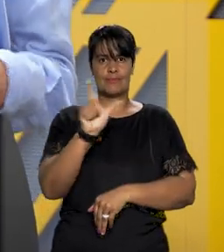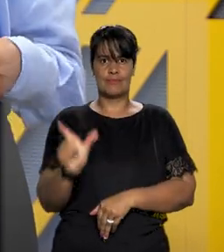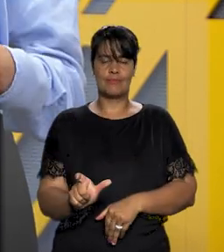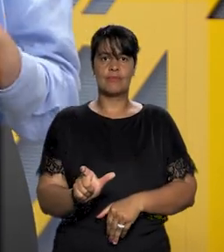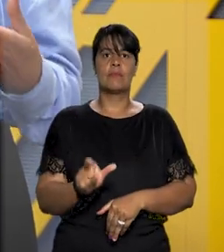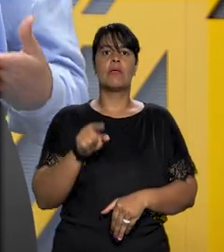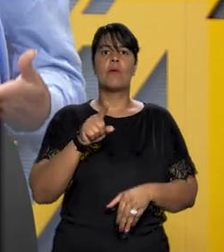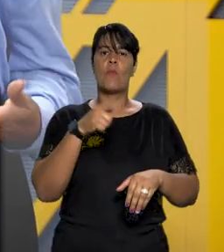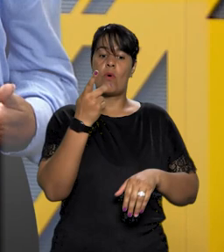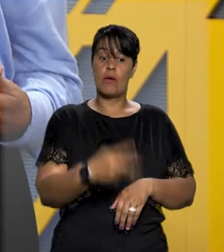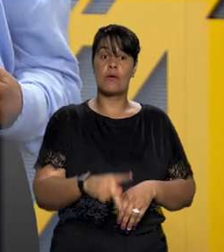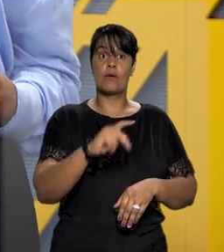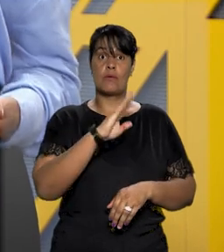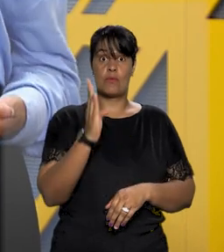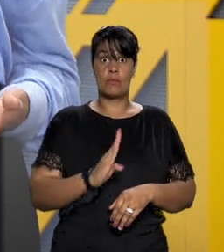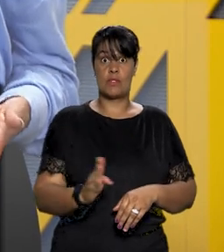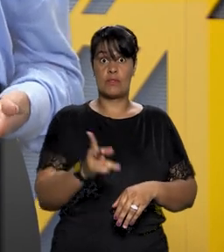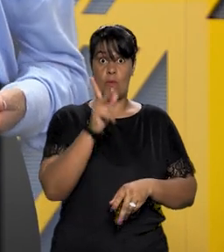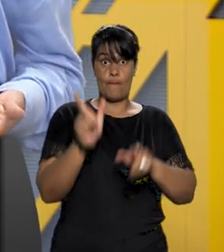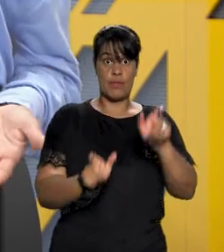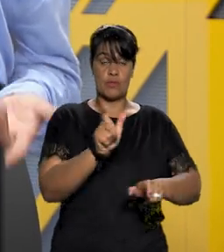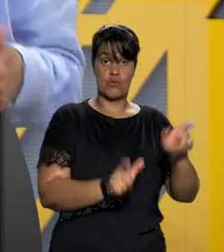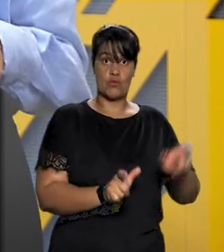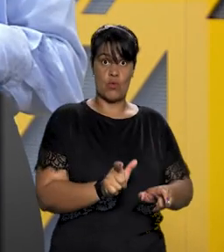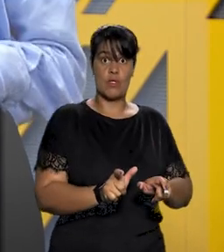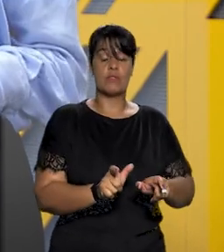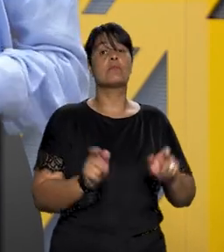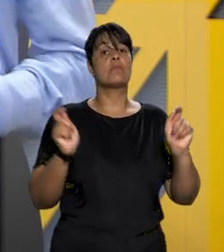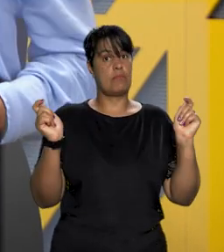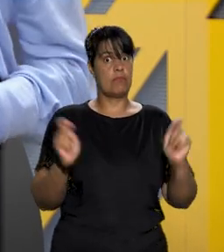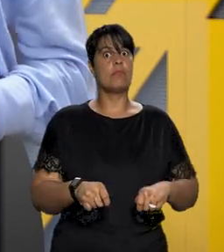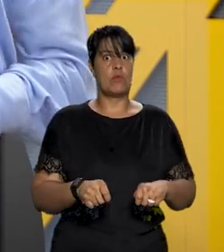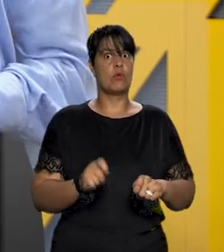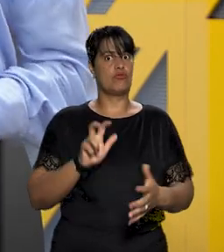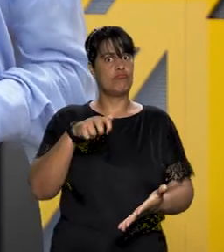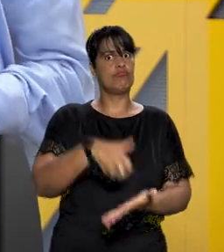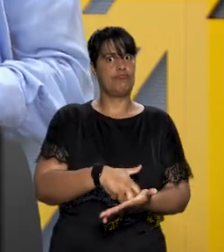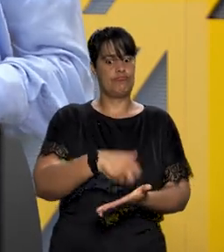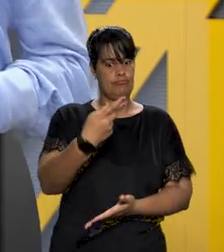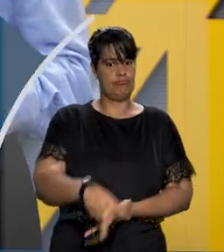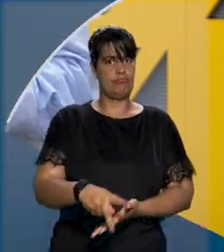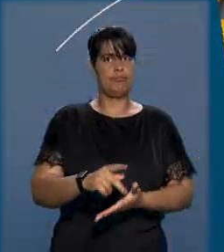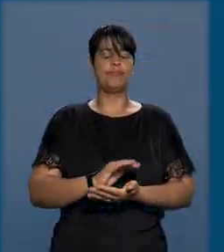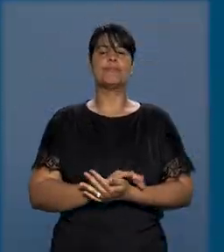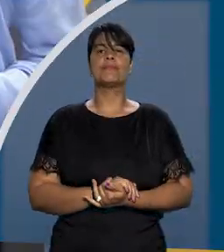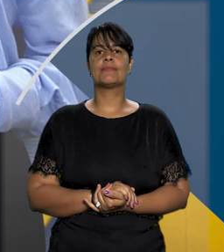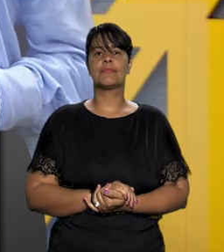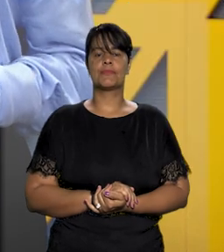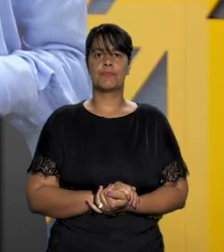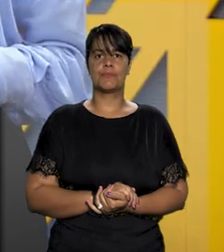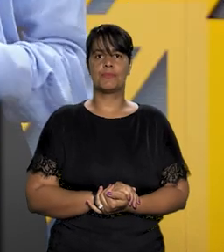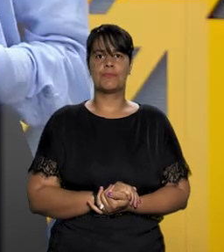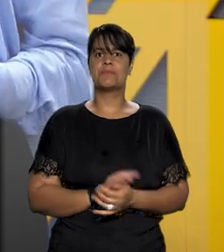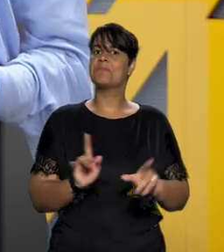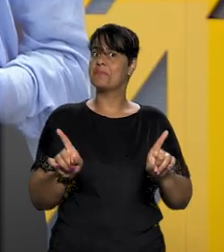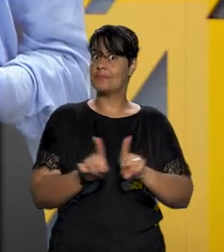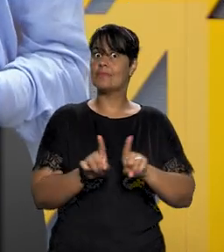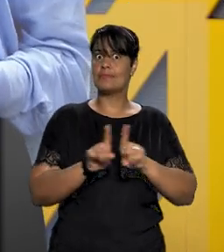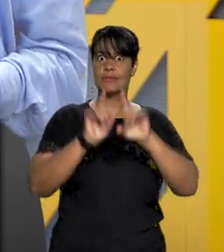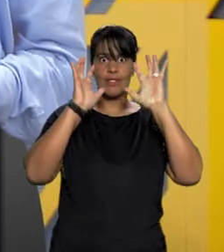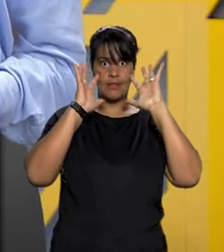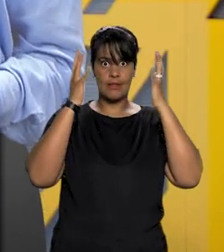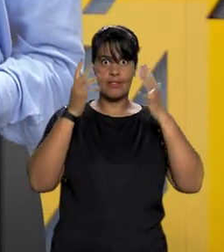Itália para que brasileiro envolvido na operação Condor cumpra pena no Brasil. Falando em